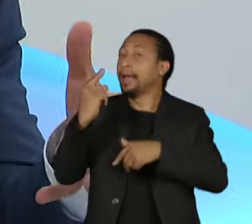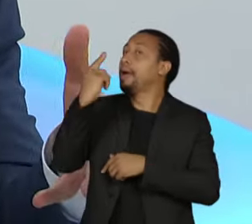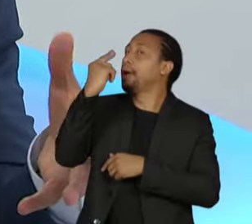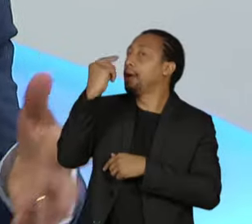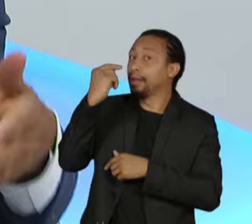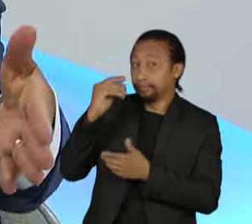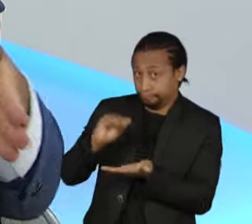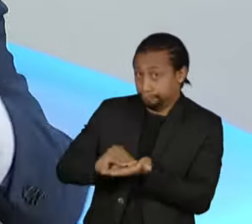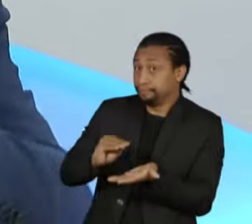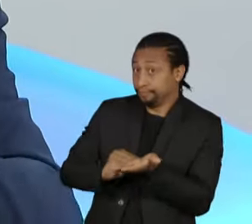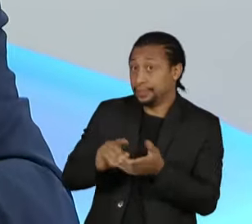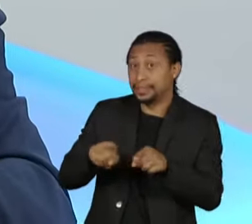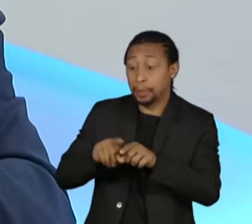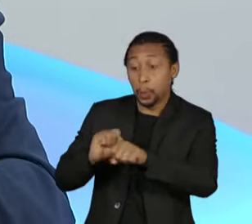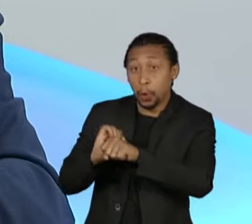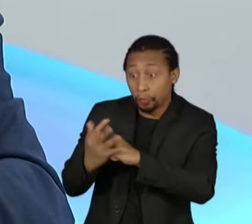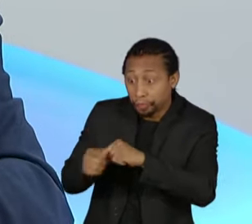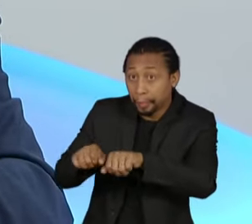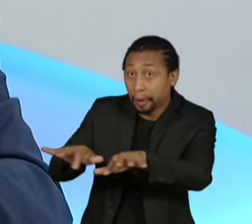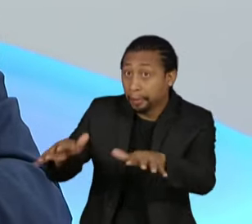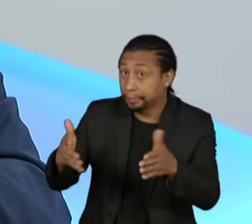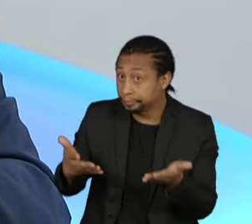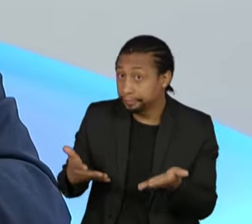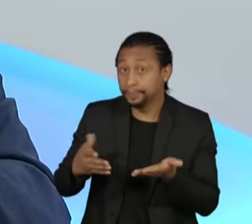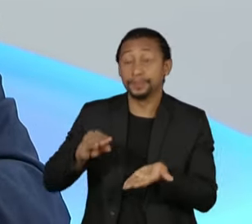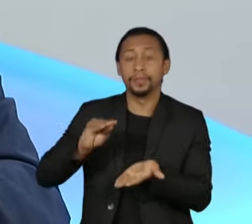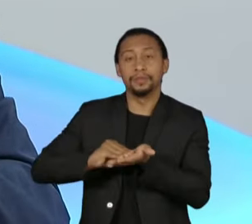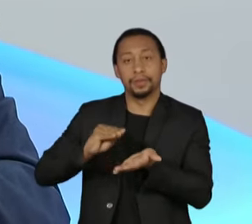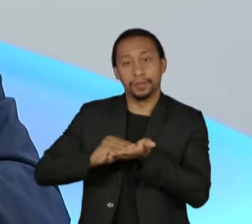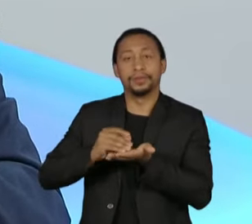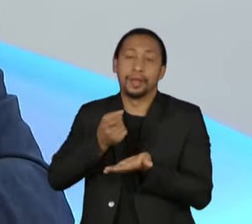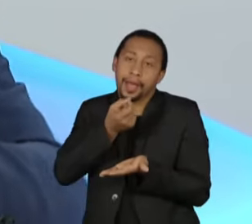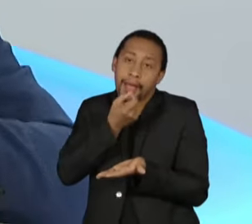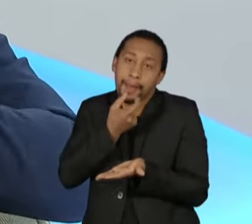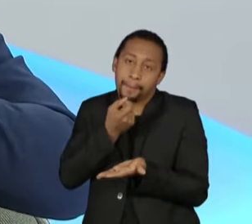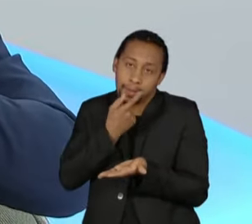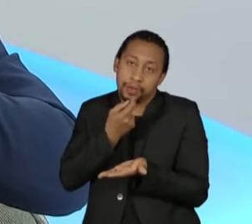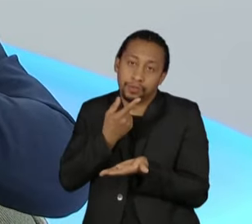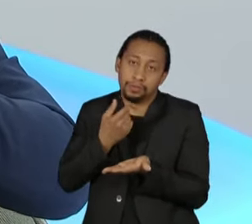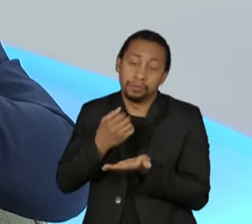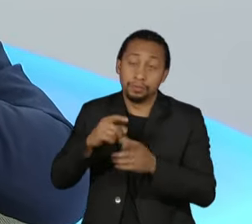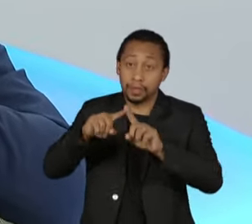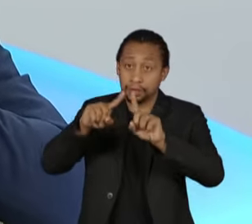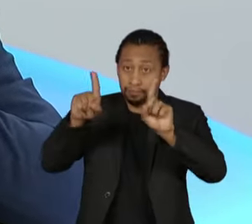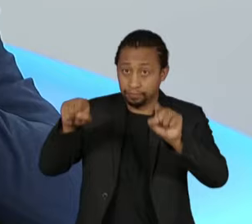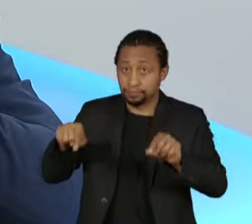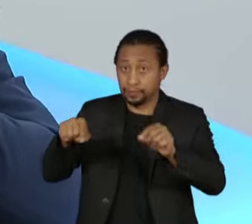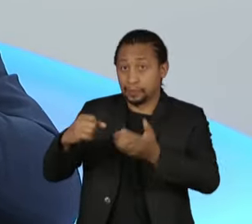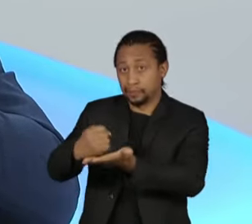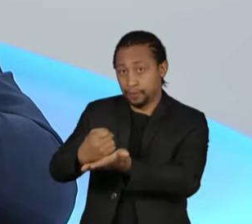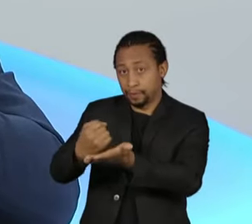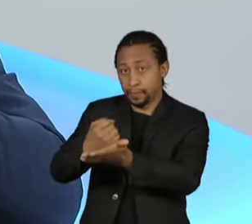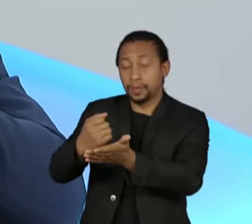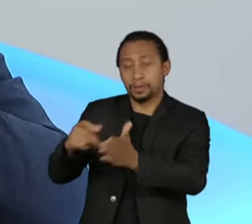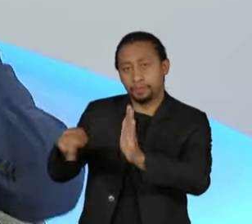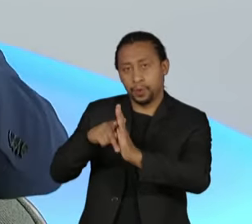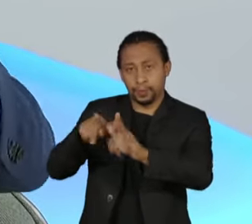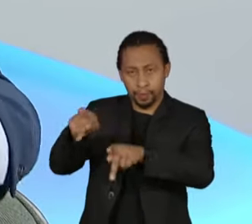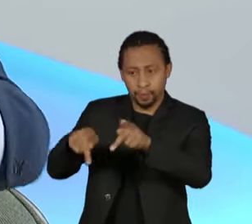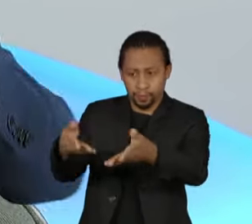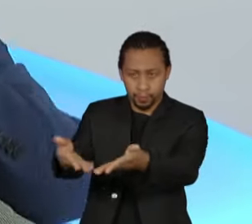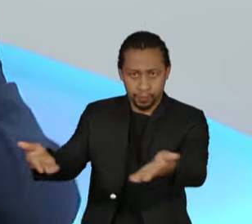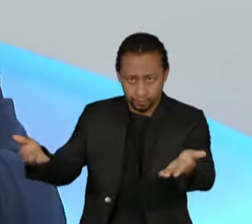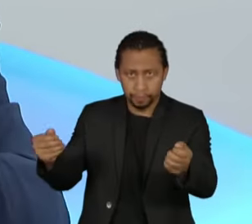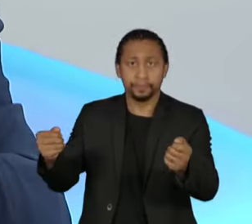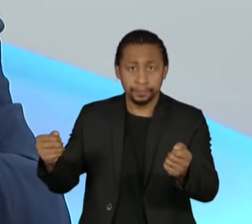Temos falta de remédios para a farmácia popular. Eu estou falando, eu uso remédio